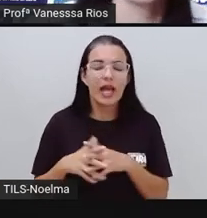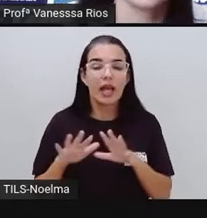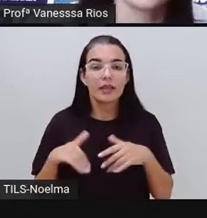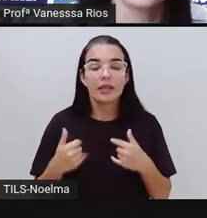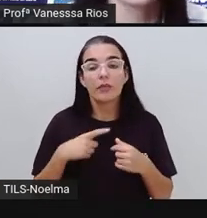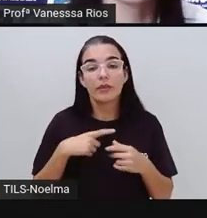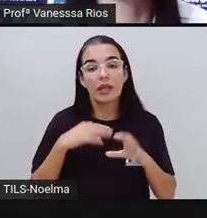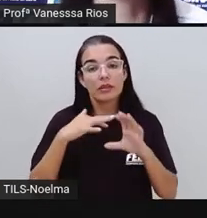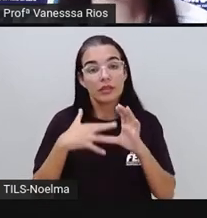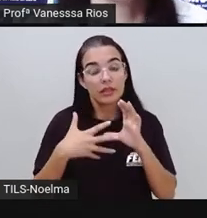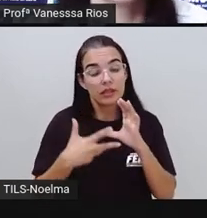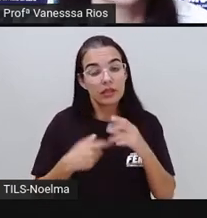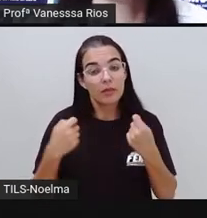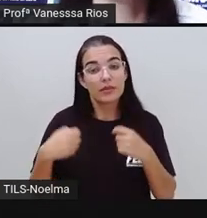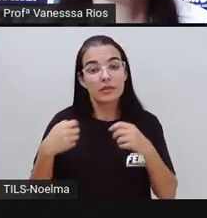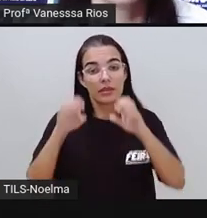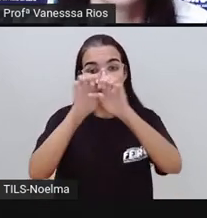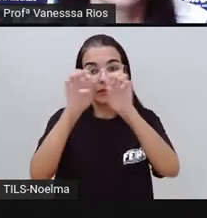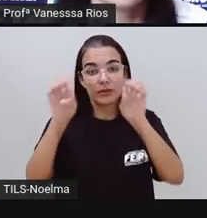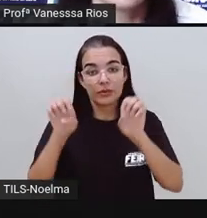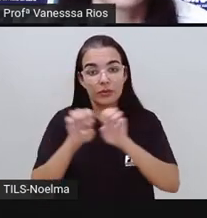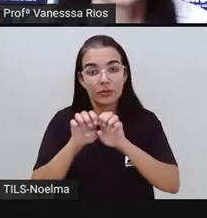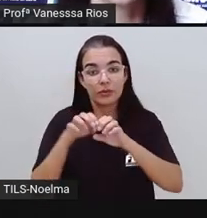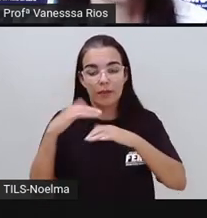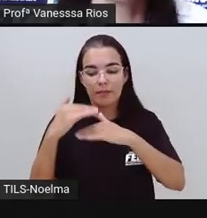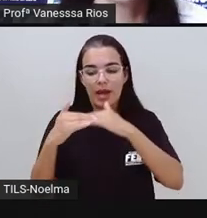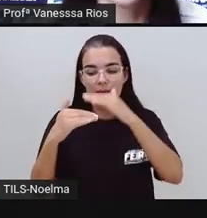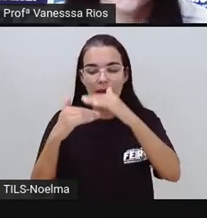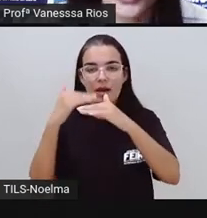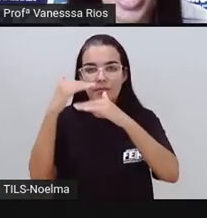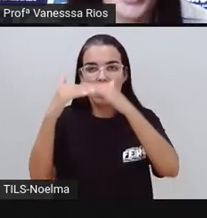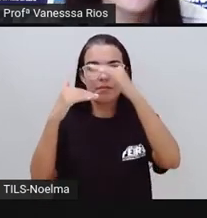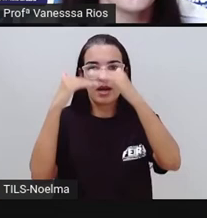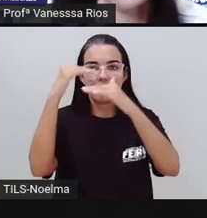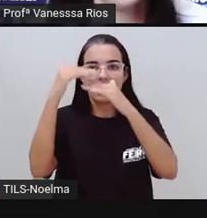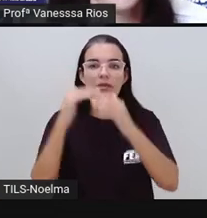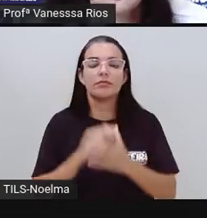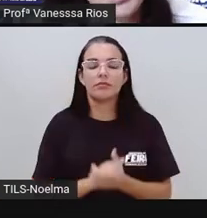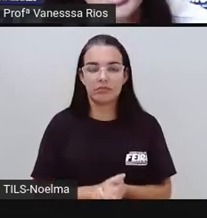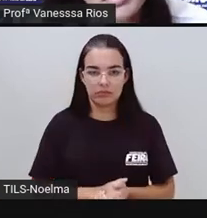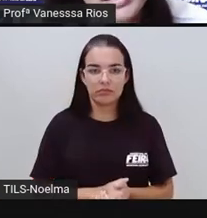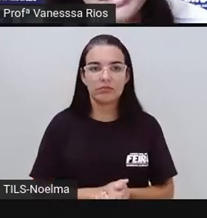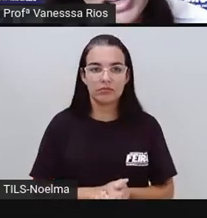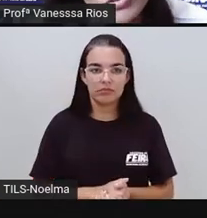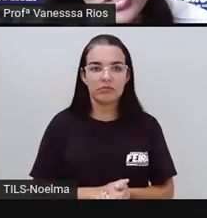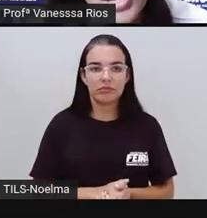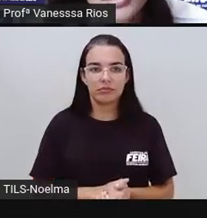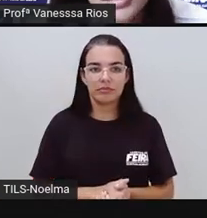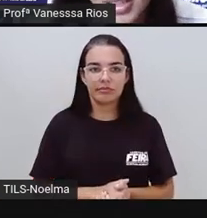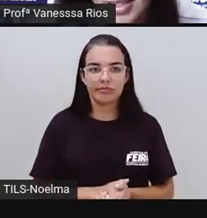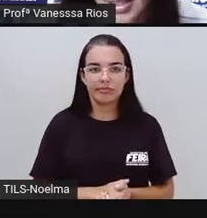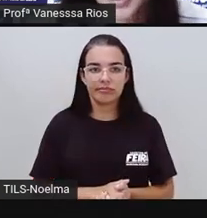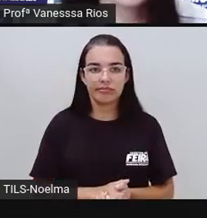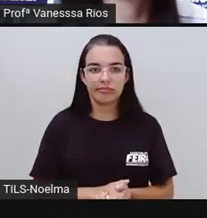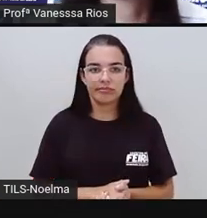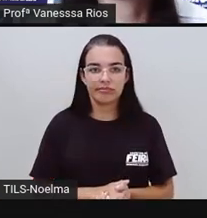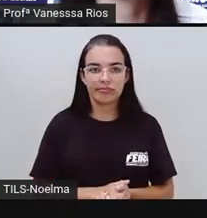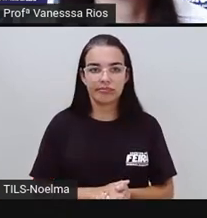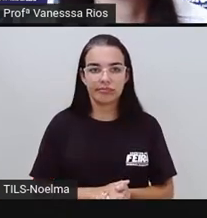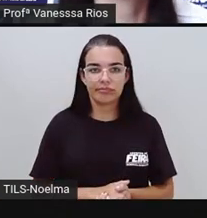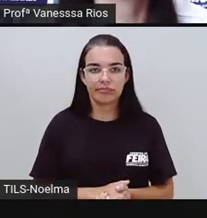suas características, em relação à sua estrutura, ele fica impossibilitado de acontecer.